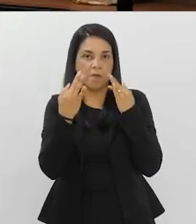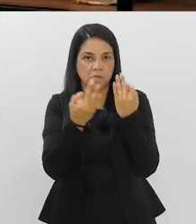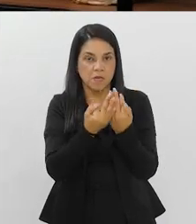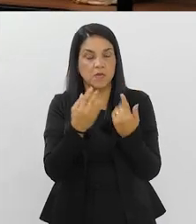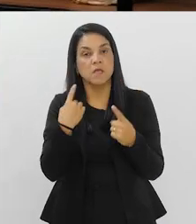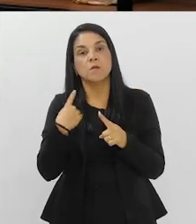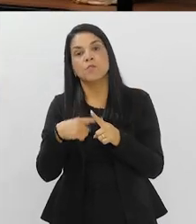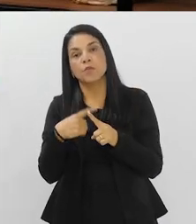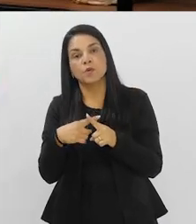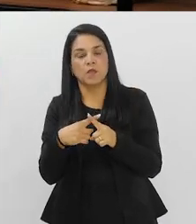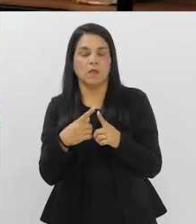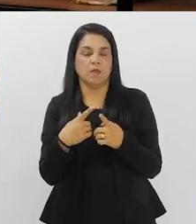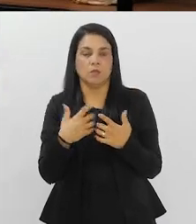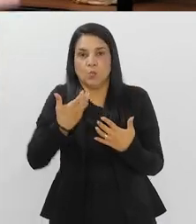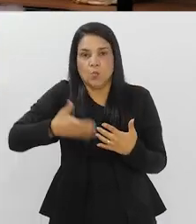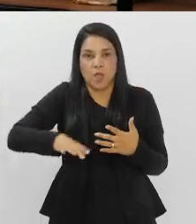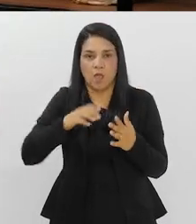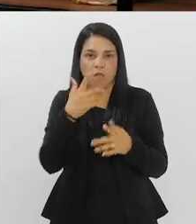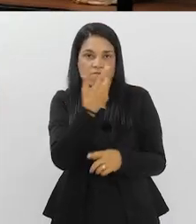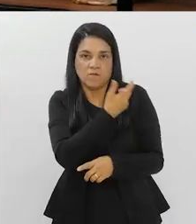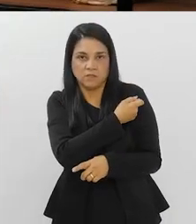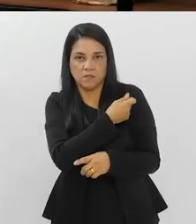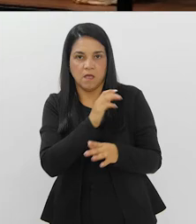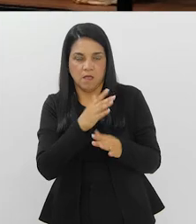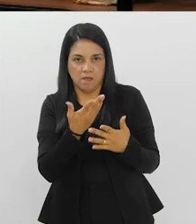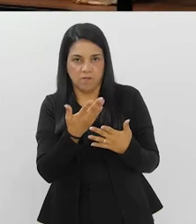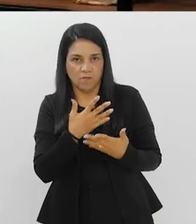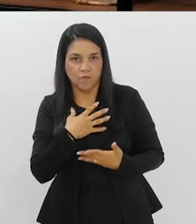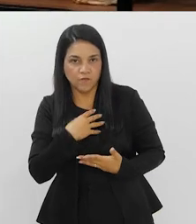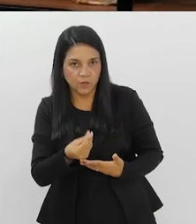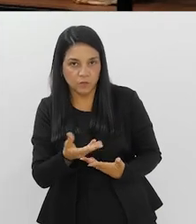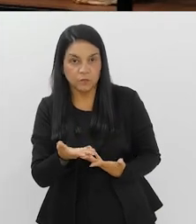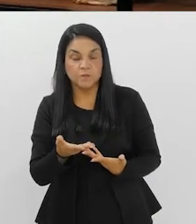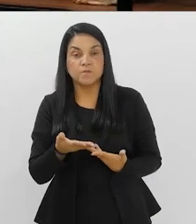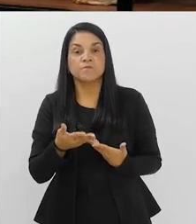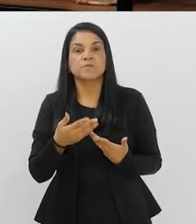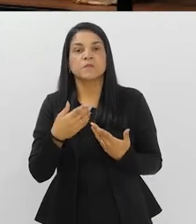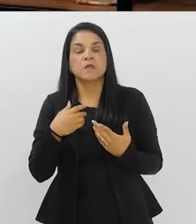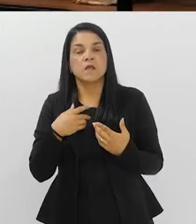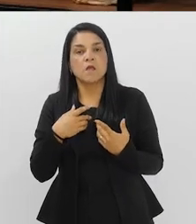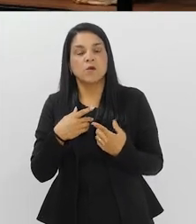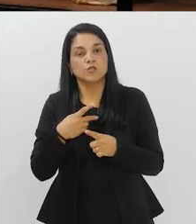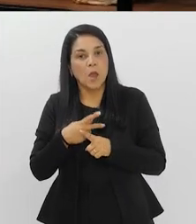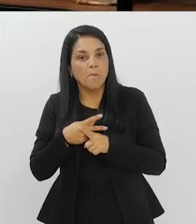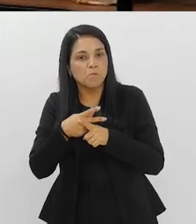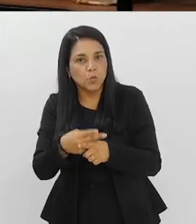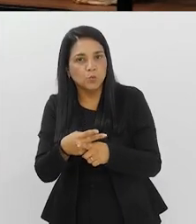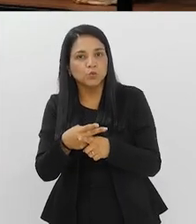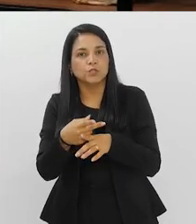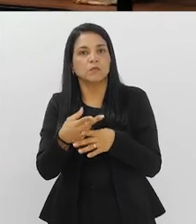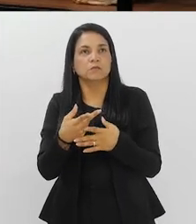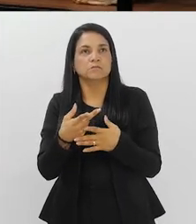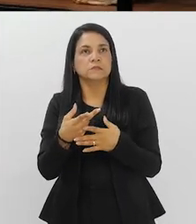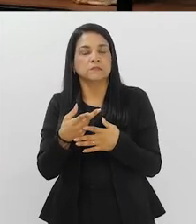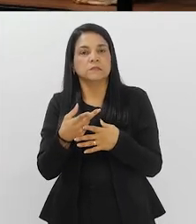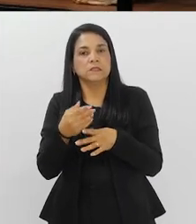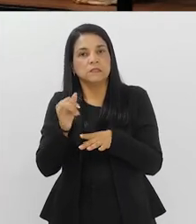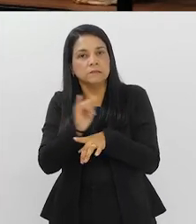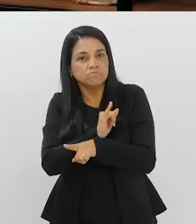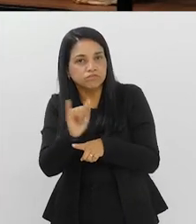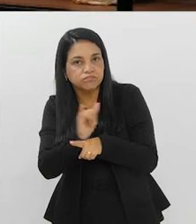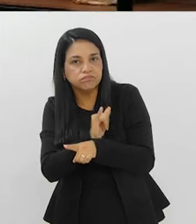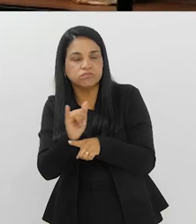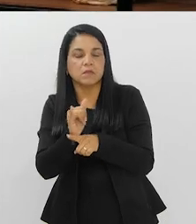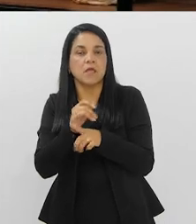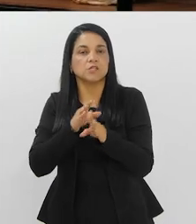porquê não vacinar. E trazendo, né? Eu acho que a busca ativa é uma estratégia que